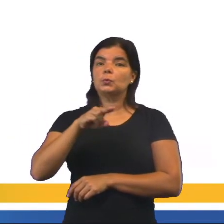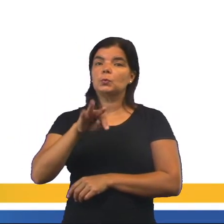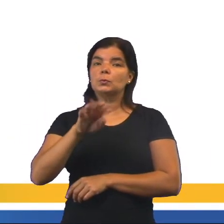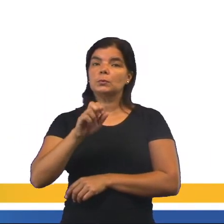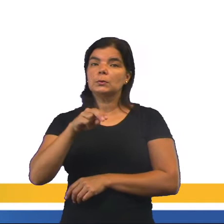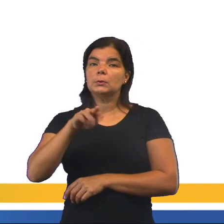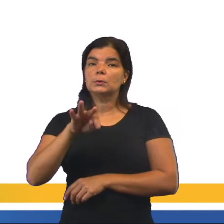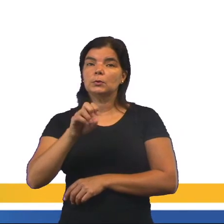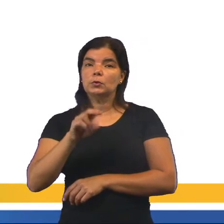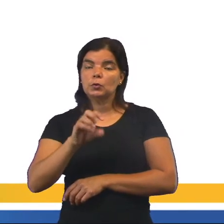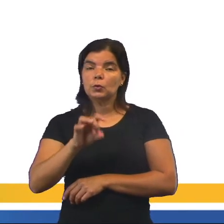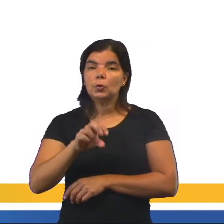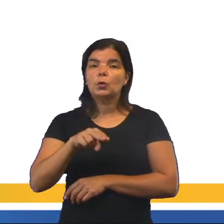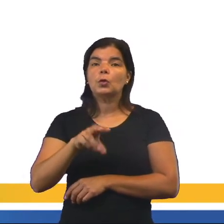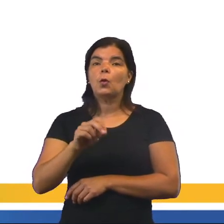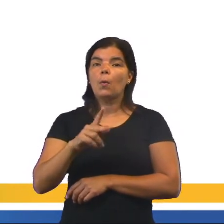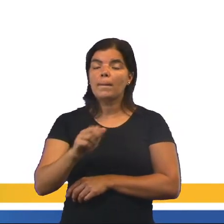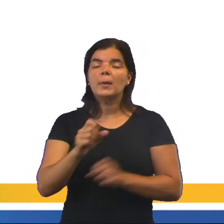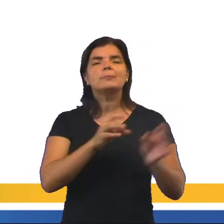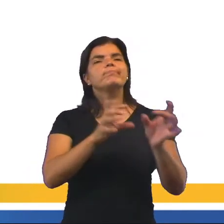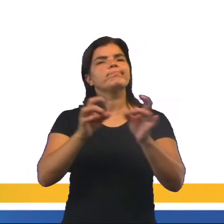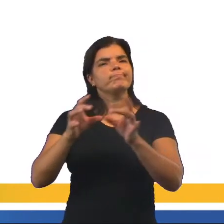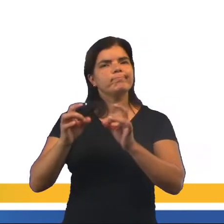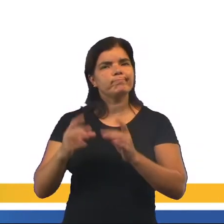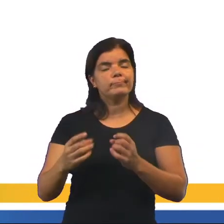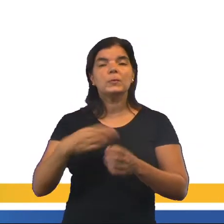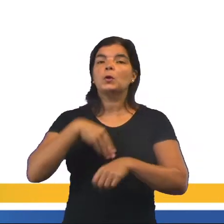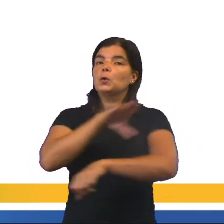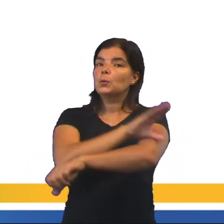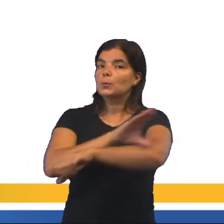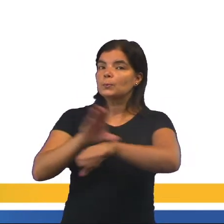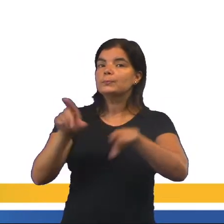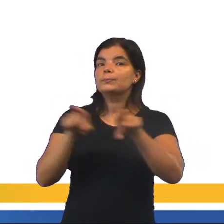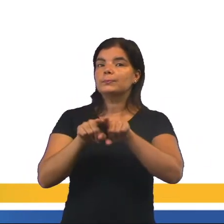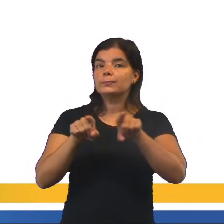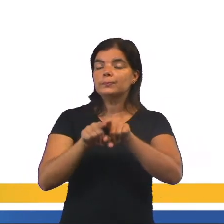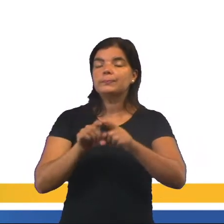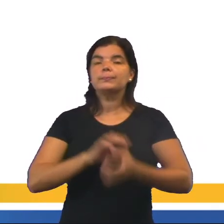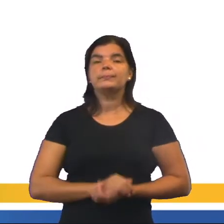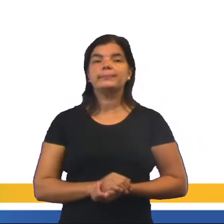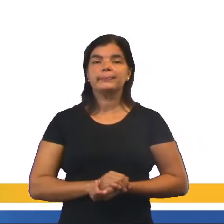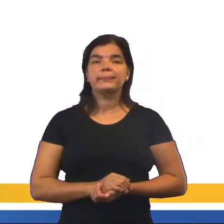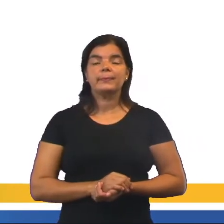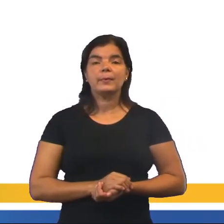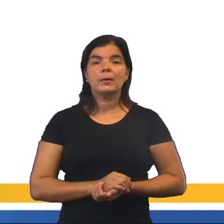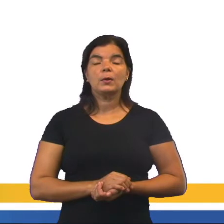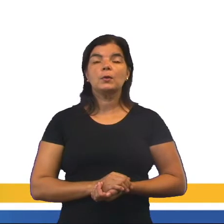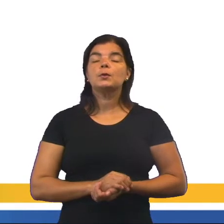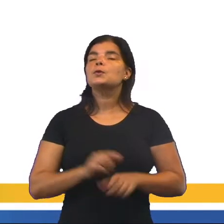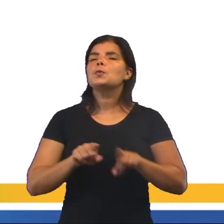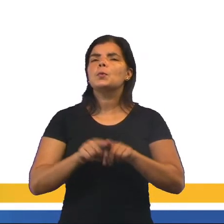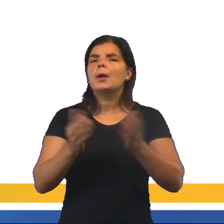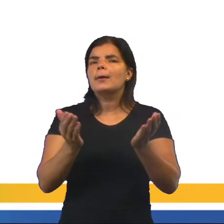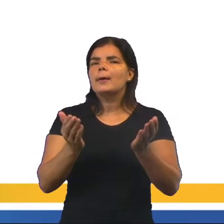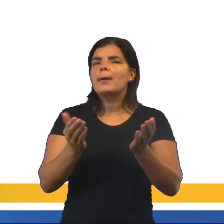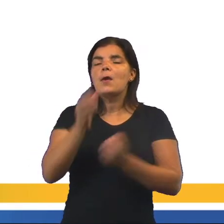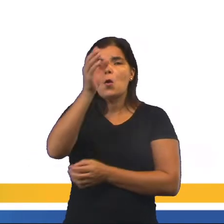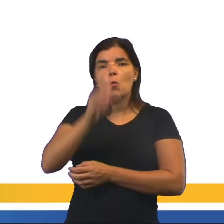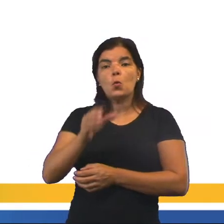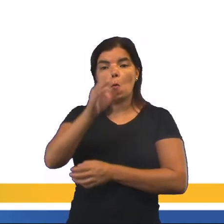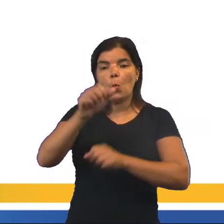era um importante comércio no centro comercial e cultural. E foi dali que o cristianismo acabou se